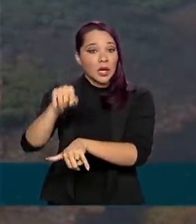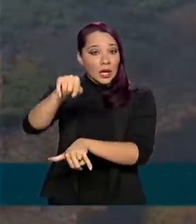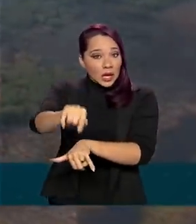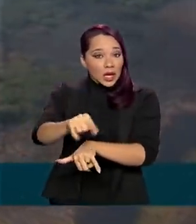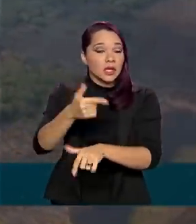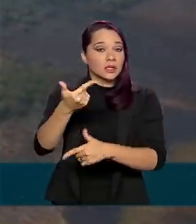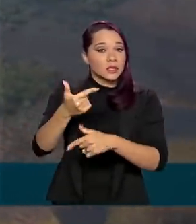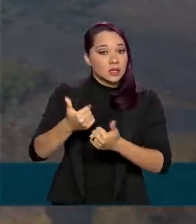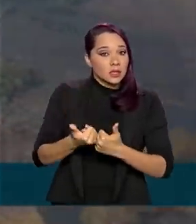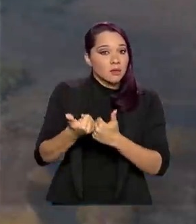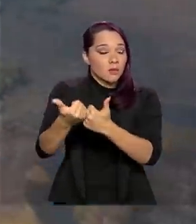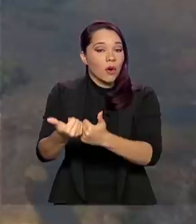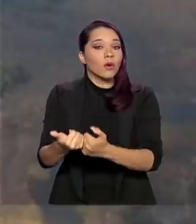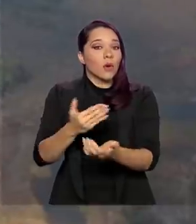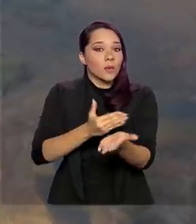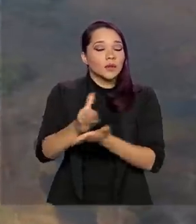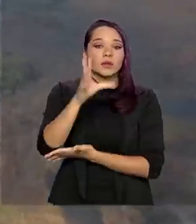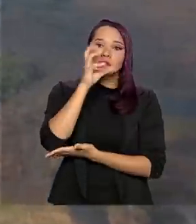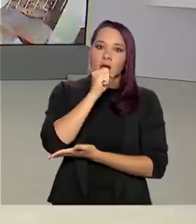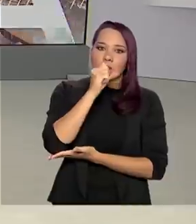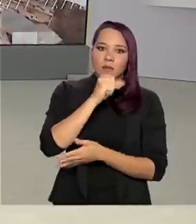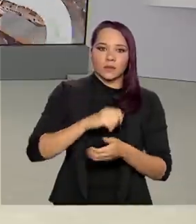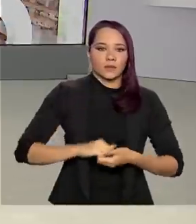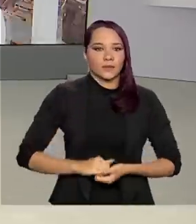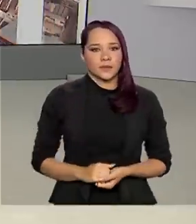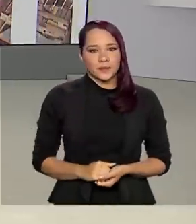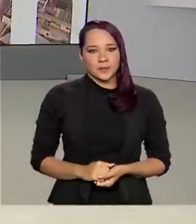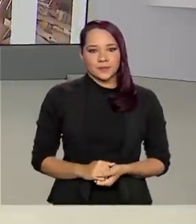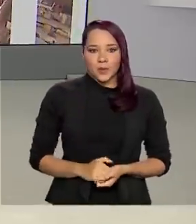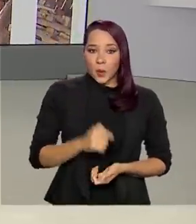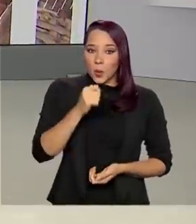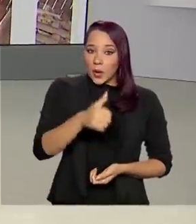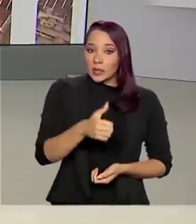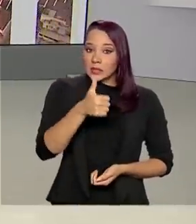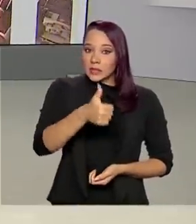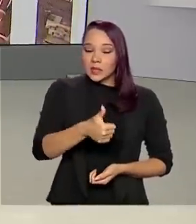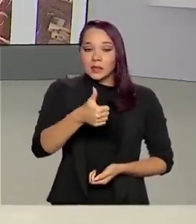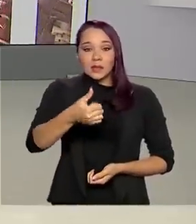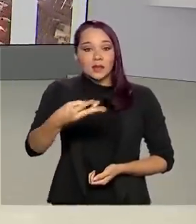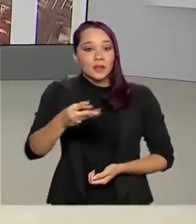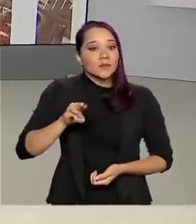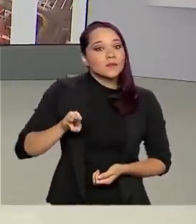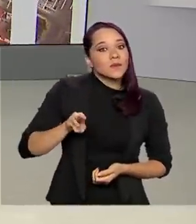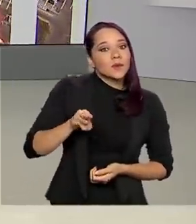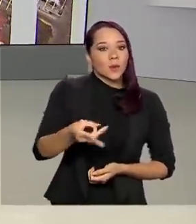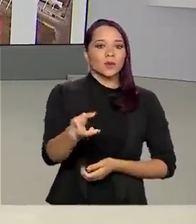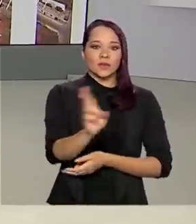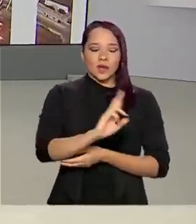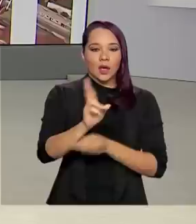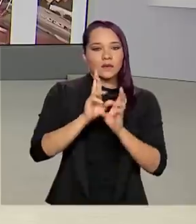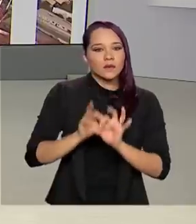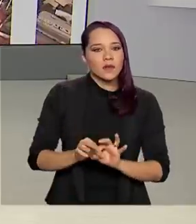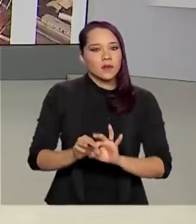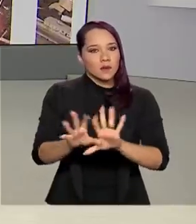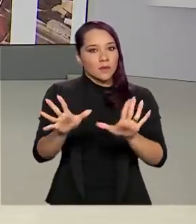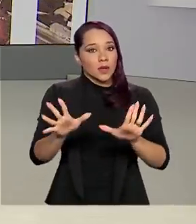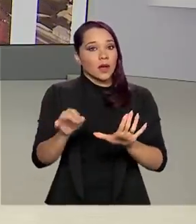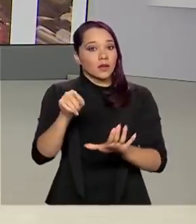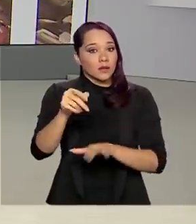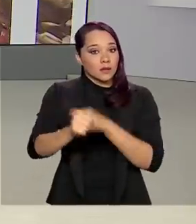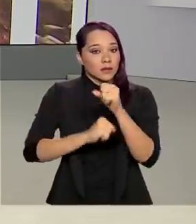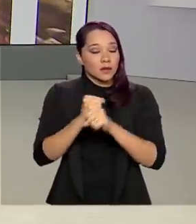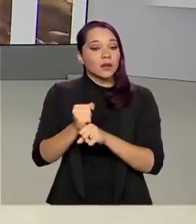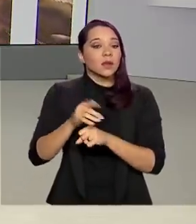no Pantanal tiveram início no sábado. Quase 113 milhões de reais foram liberados este ano